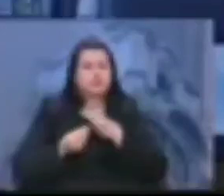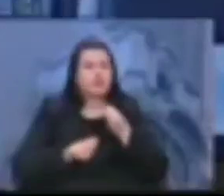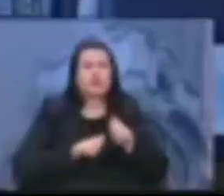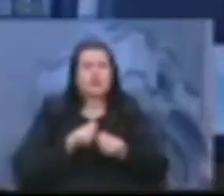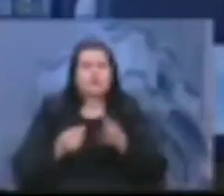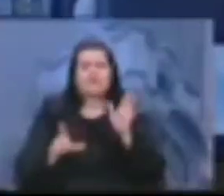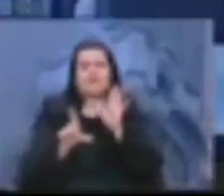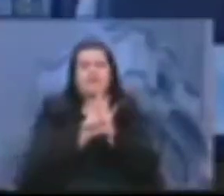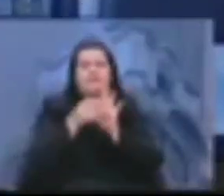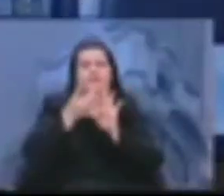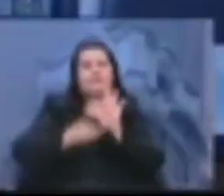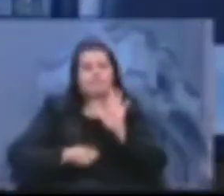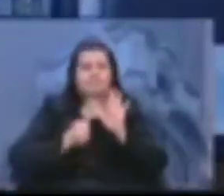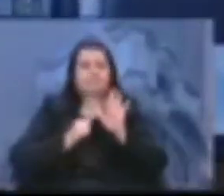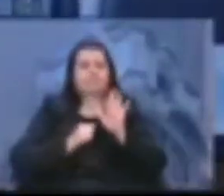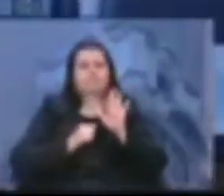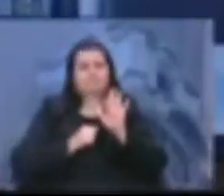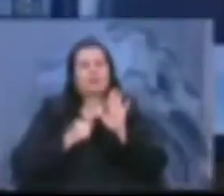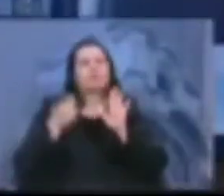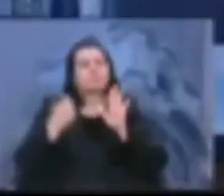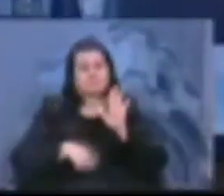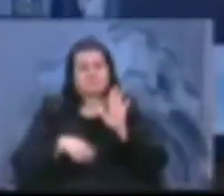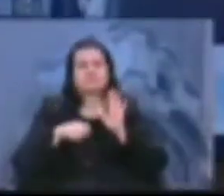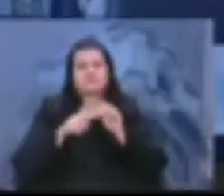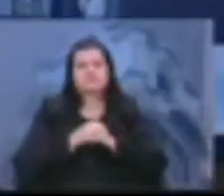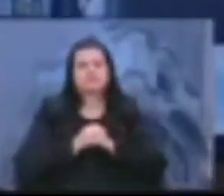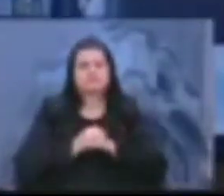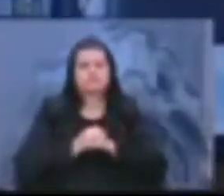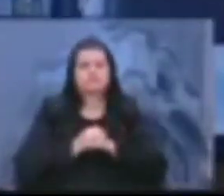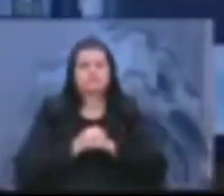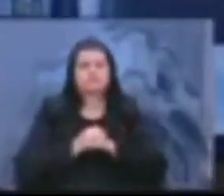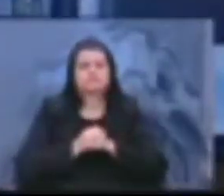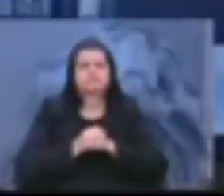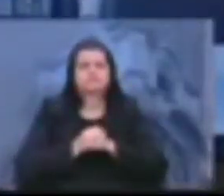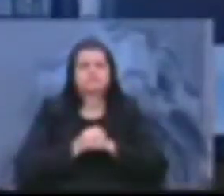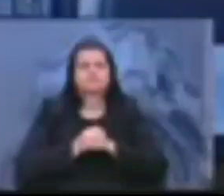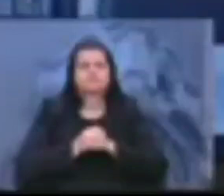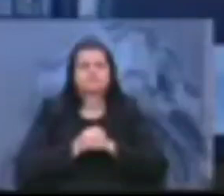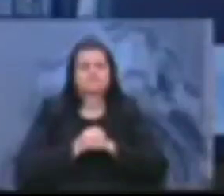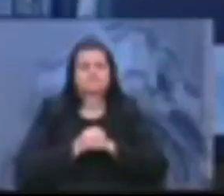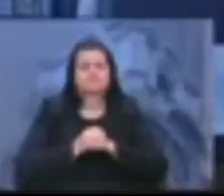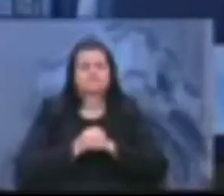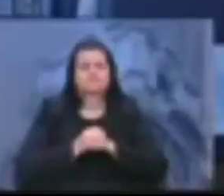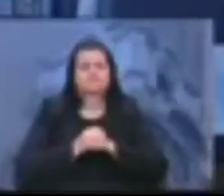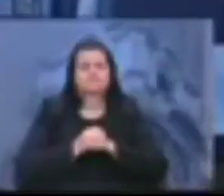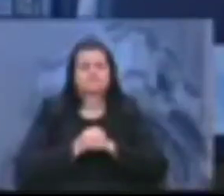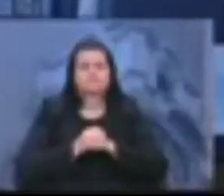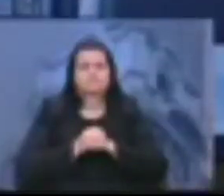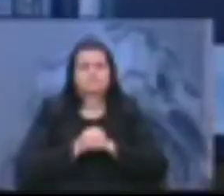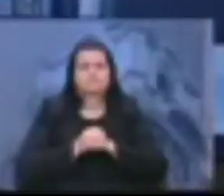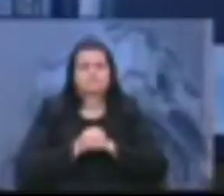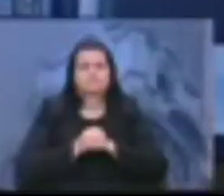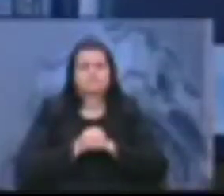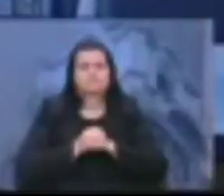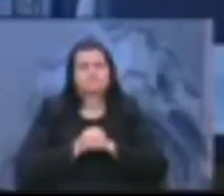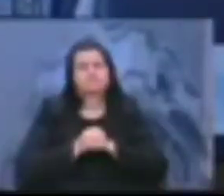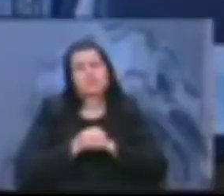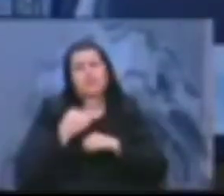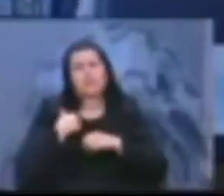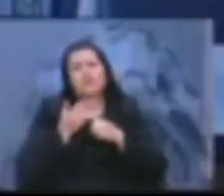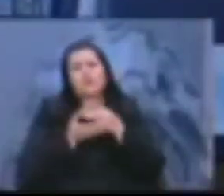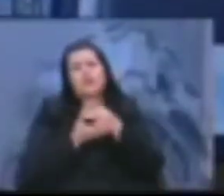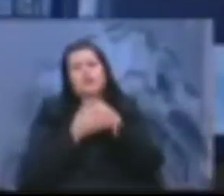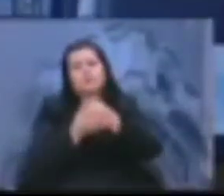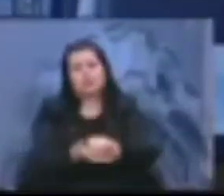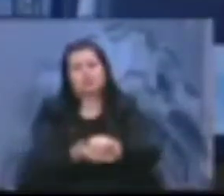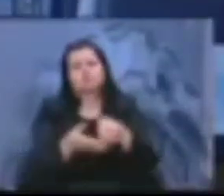legais, inclusive, necessários para esse tipo de ação. e me solidarizo e a frente